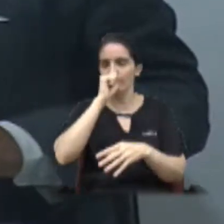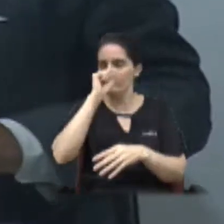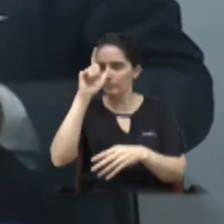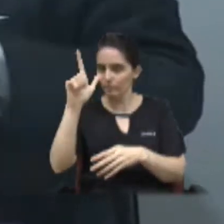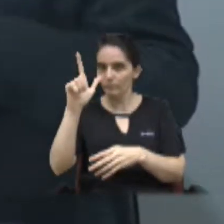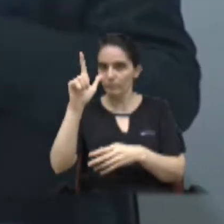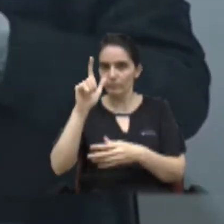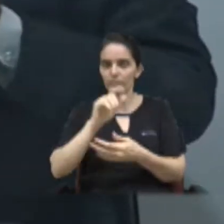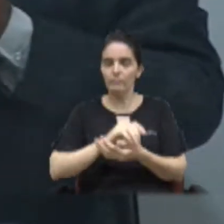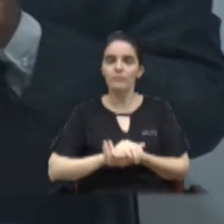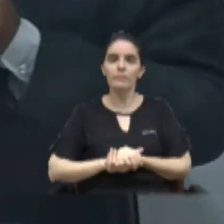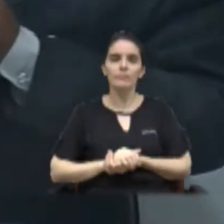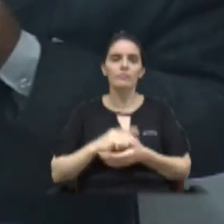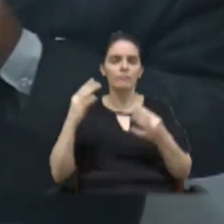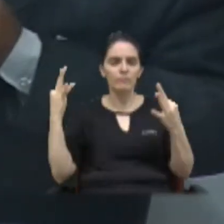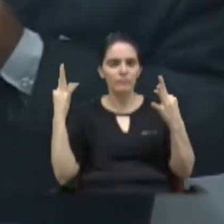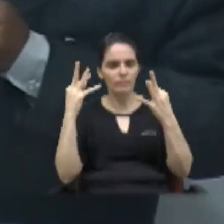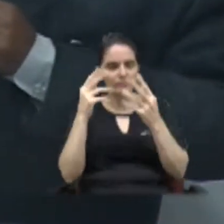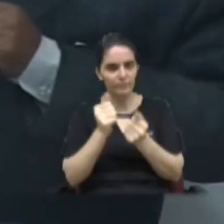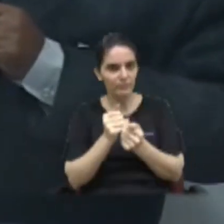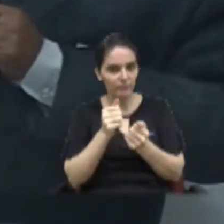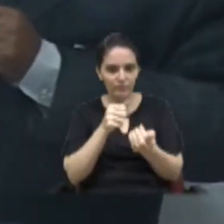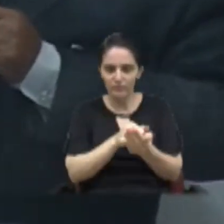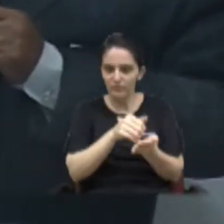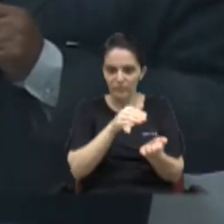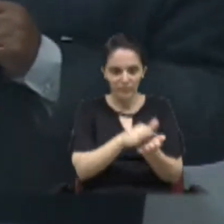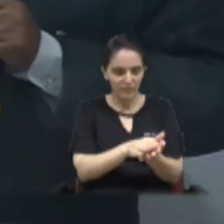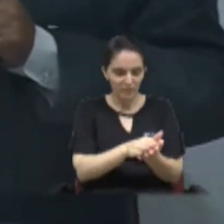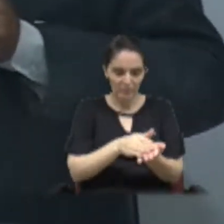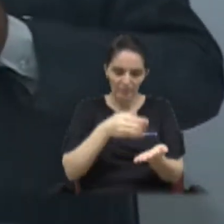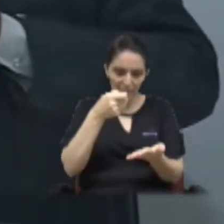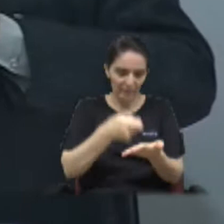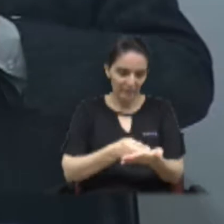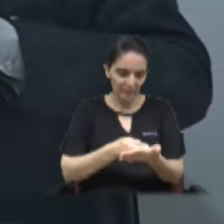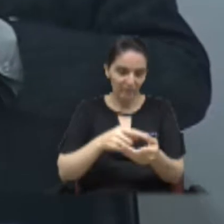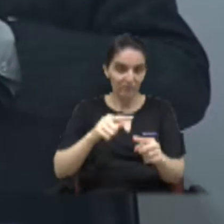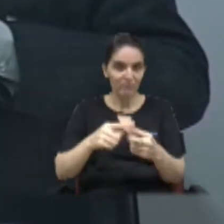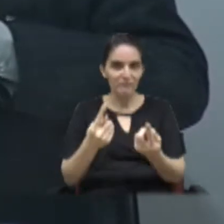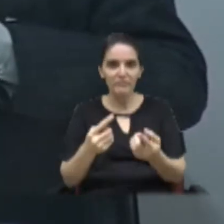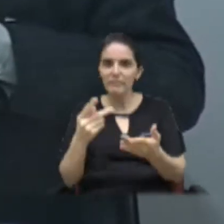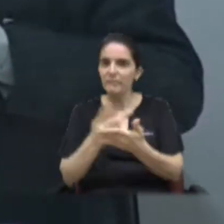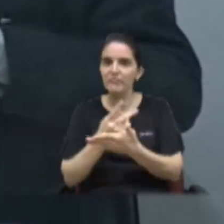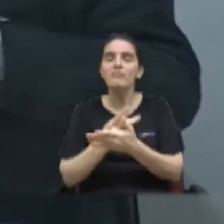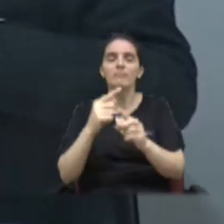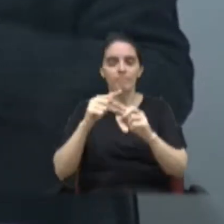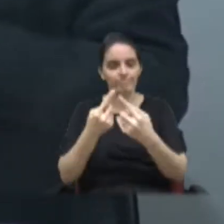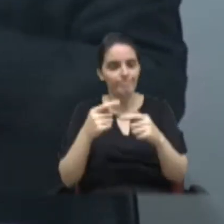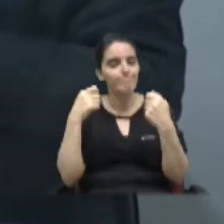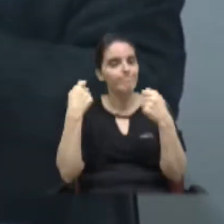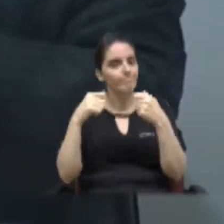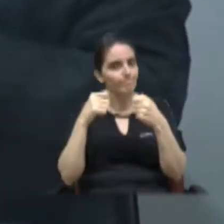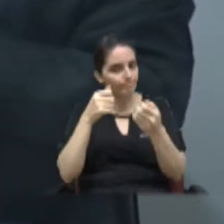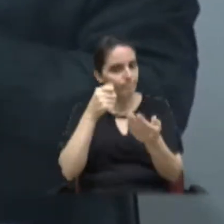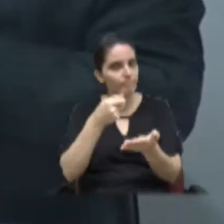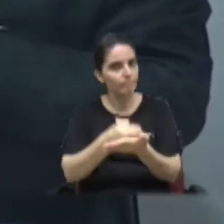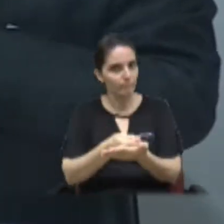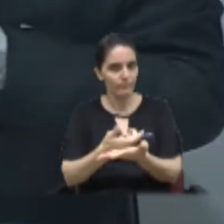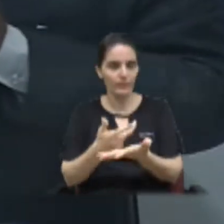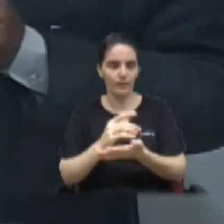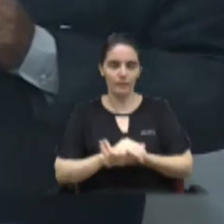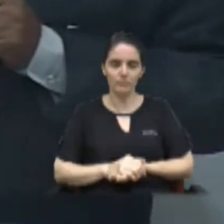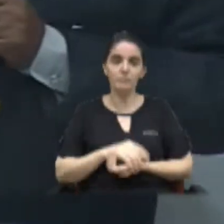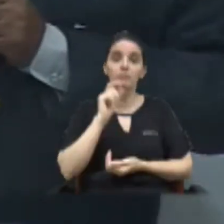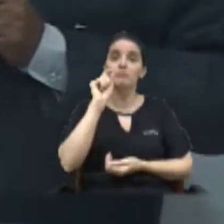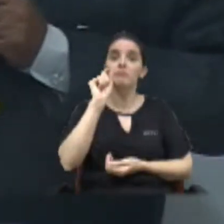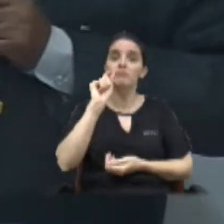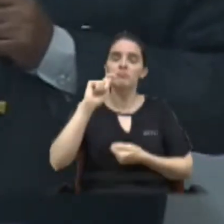Helder. Eles iam todos receber a multa e eu ter que pagar um preço que não era deles. E qual é a alternativa que eles